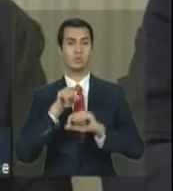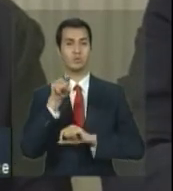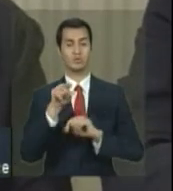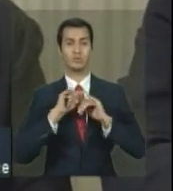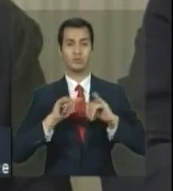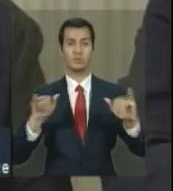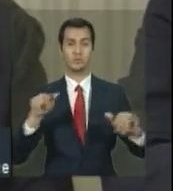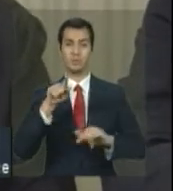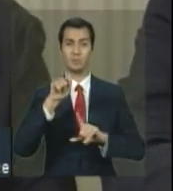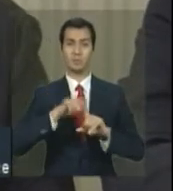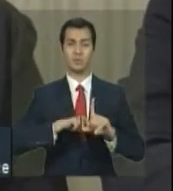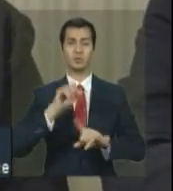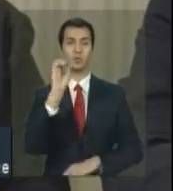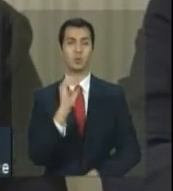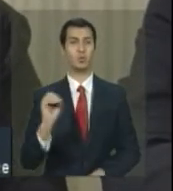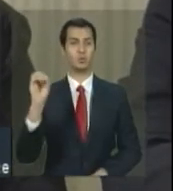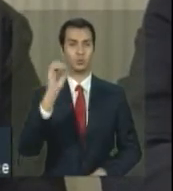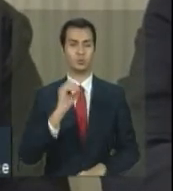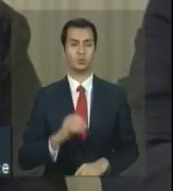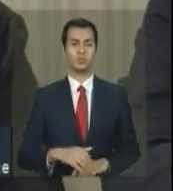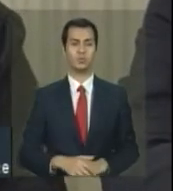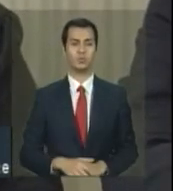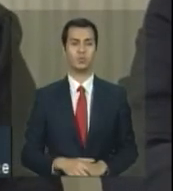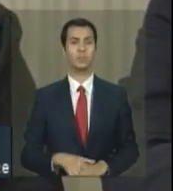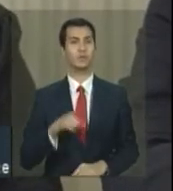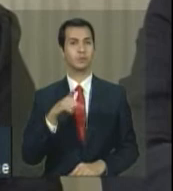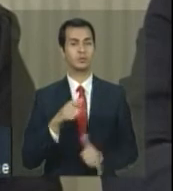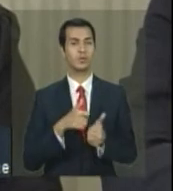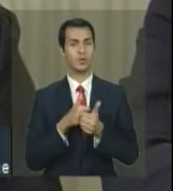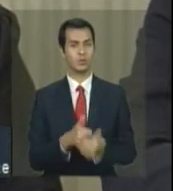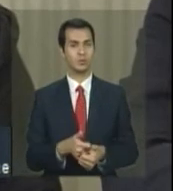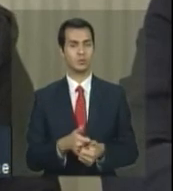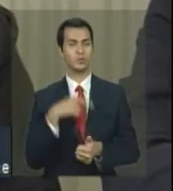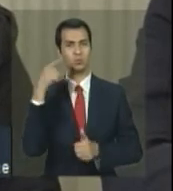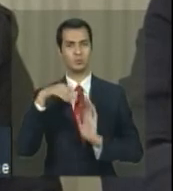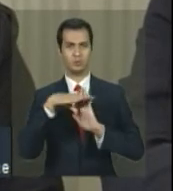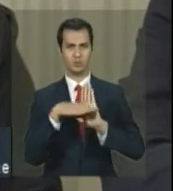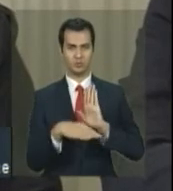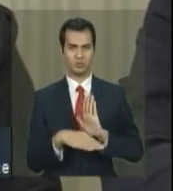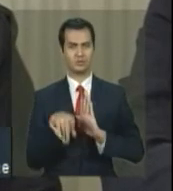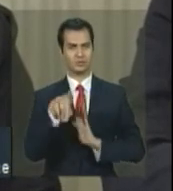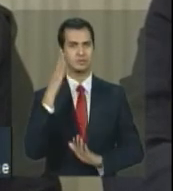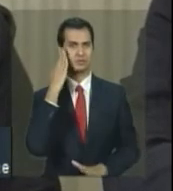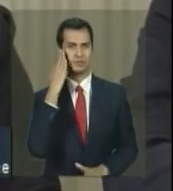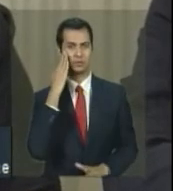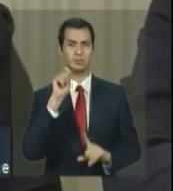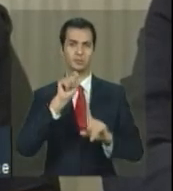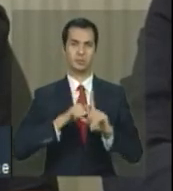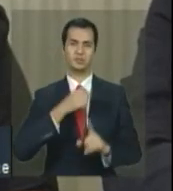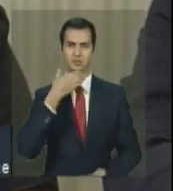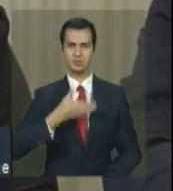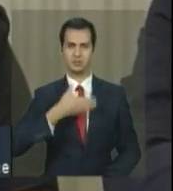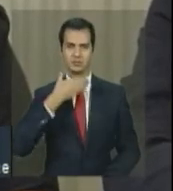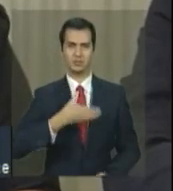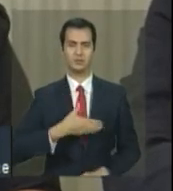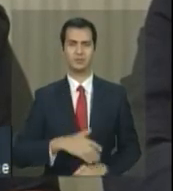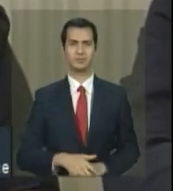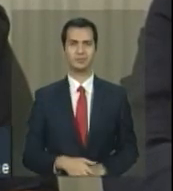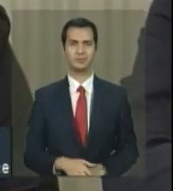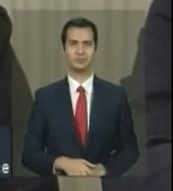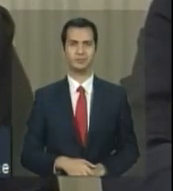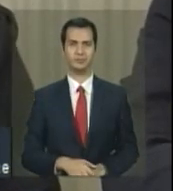verdade, de outubro, como vocês todos que acompanham políticas públicas também sabem, o mês de dezembro é um mês que